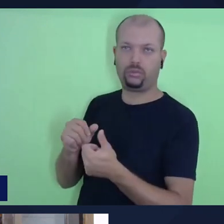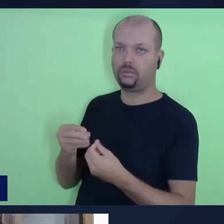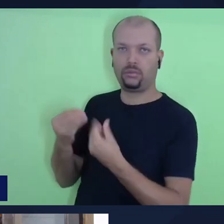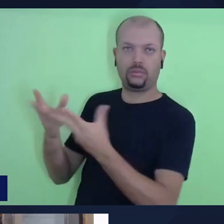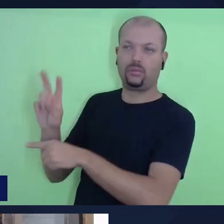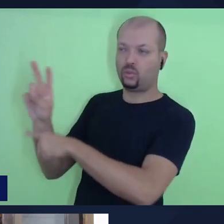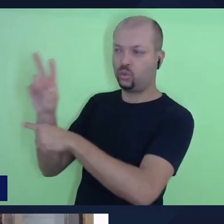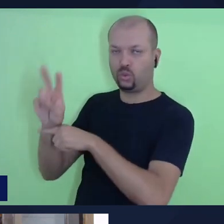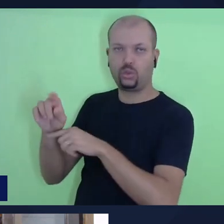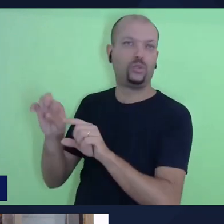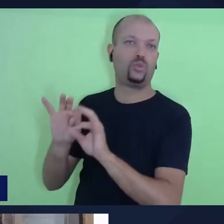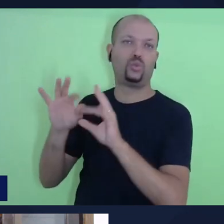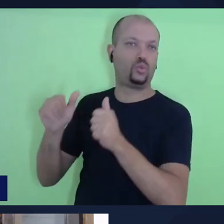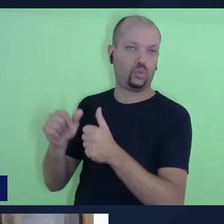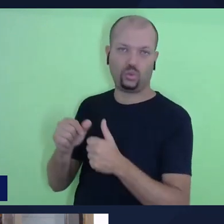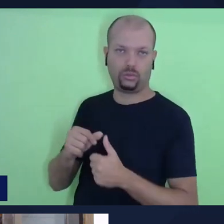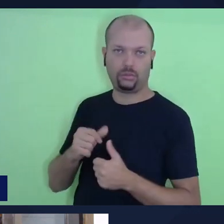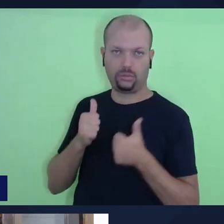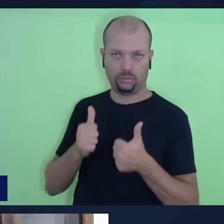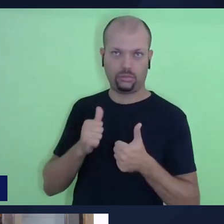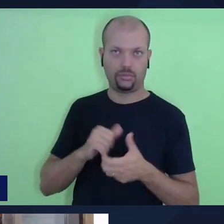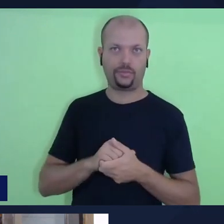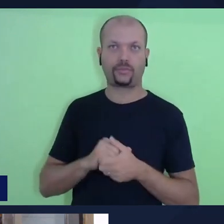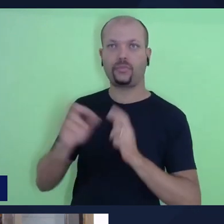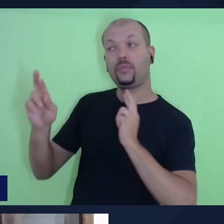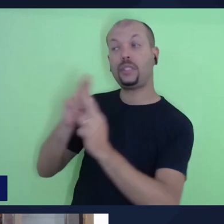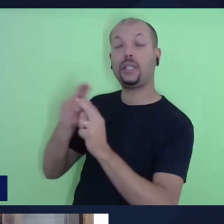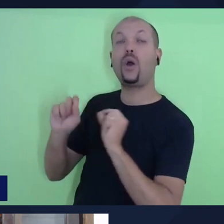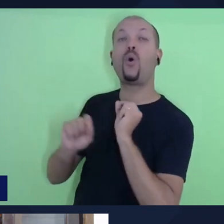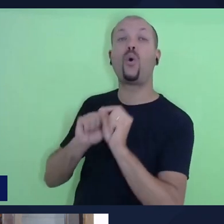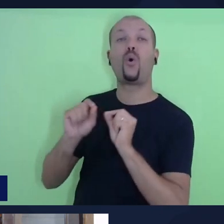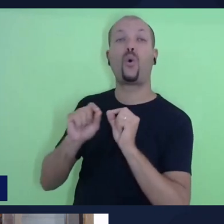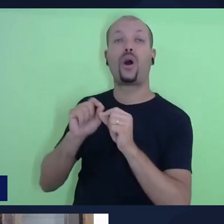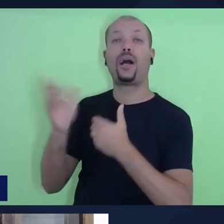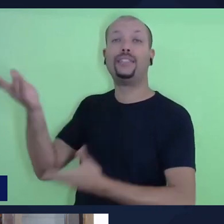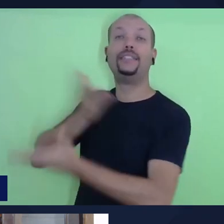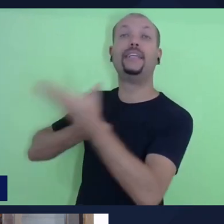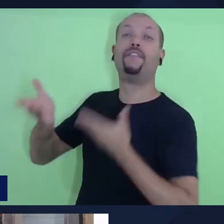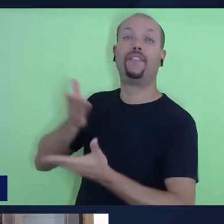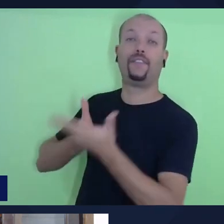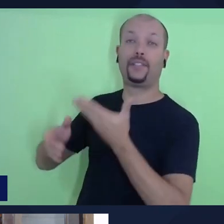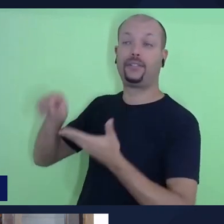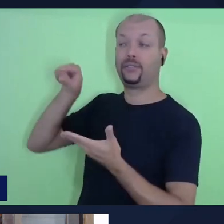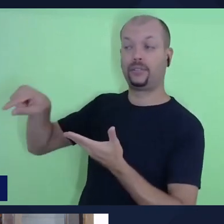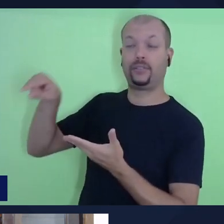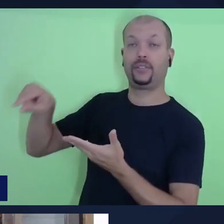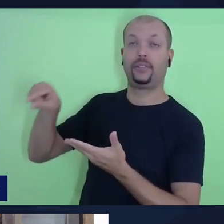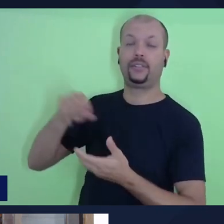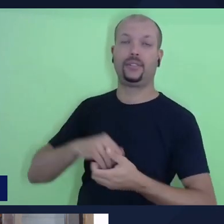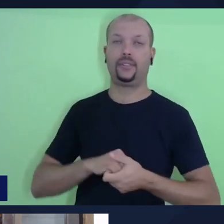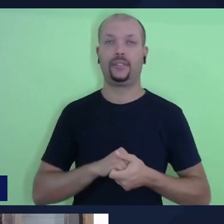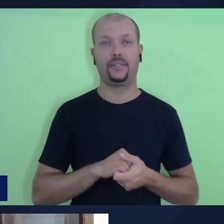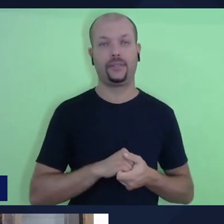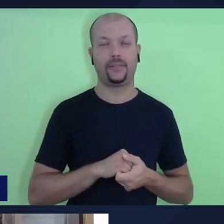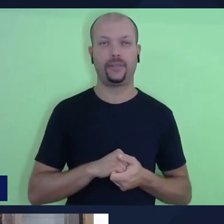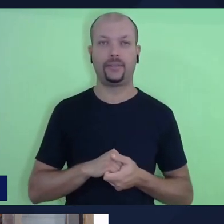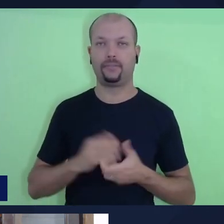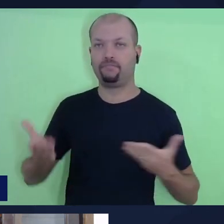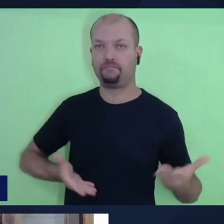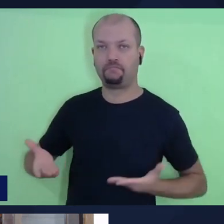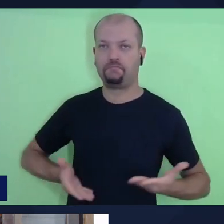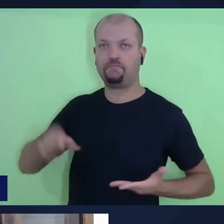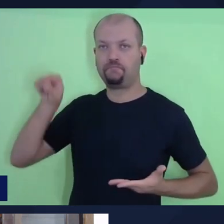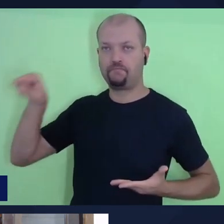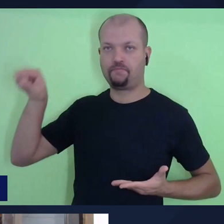dedicasse a ele uma relação de serviço. Então, nós temos isso muito forte